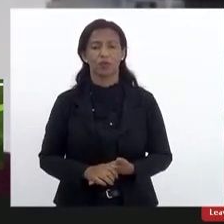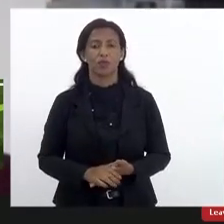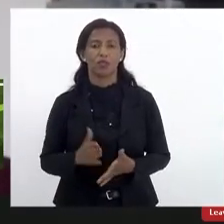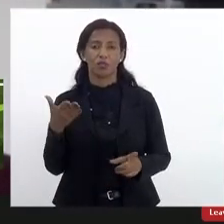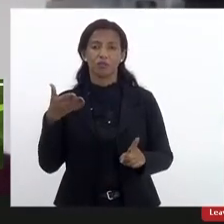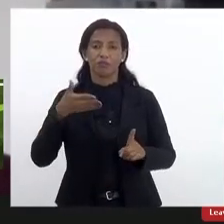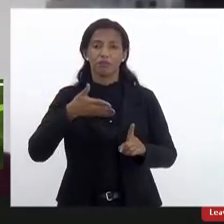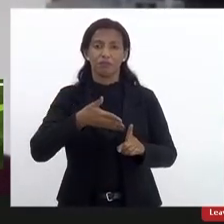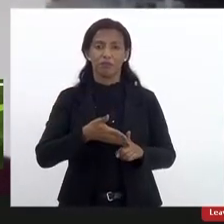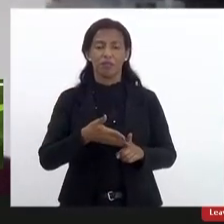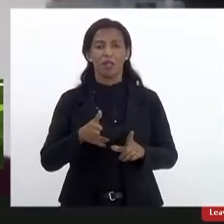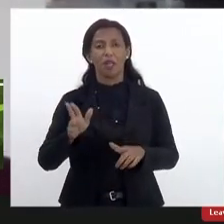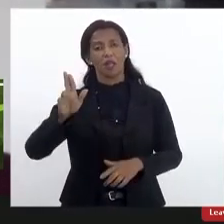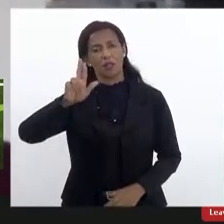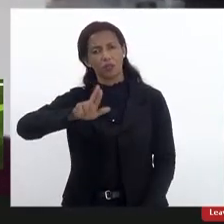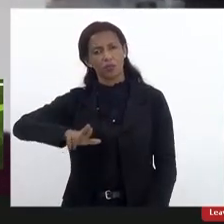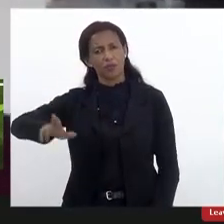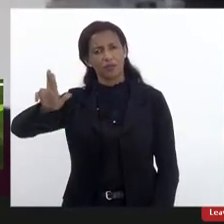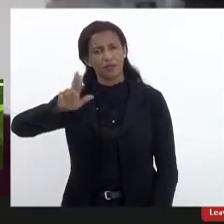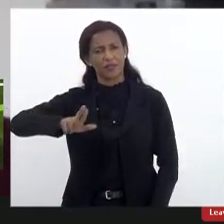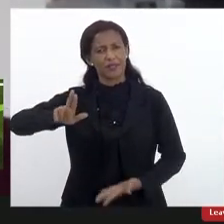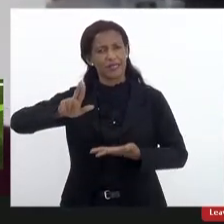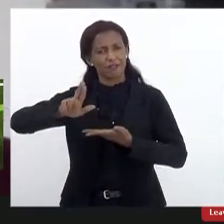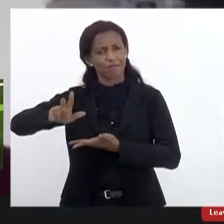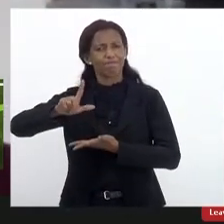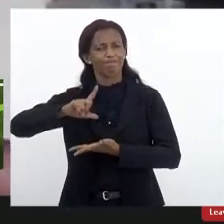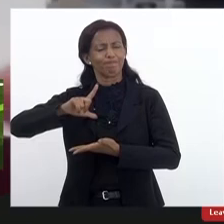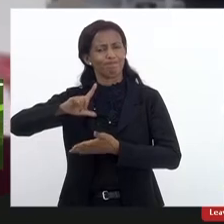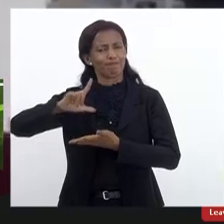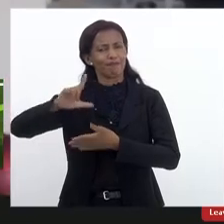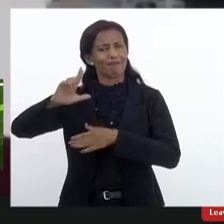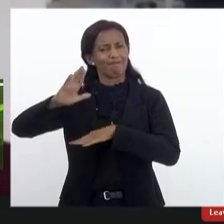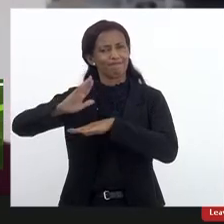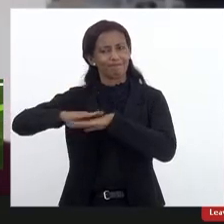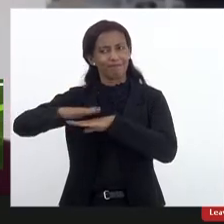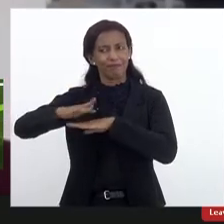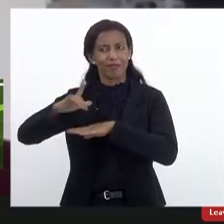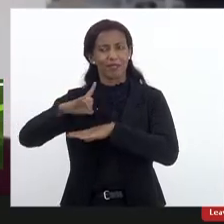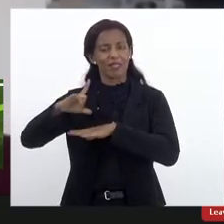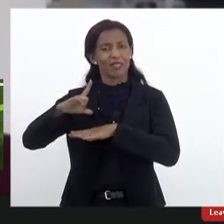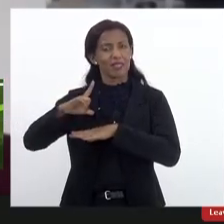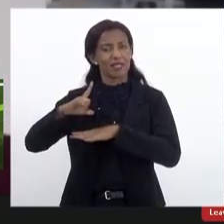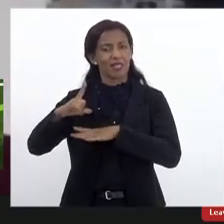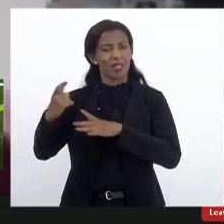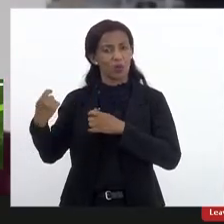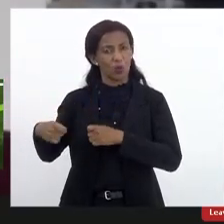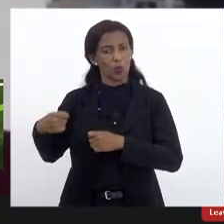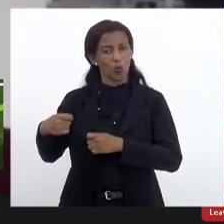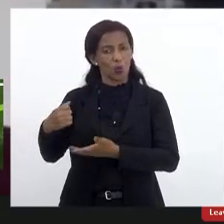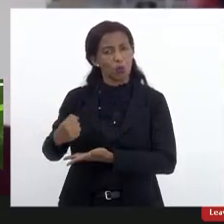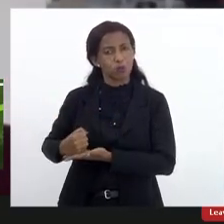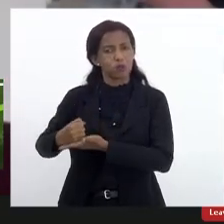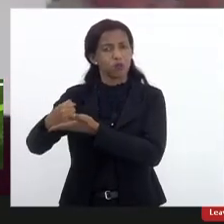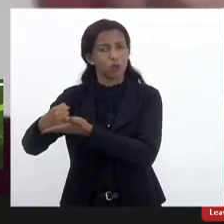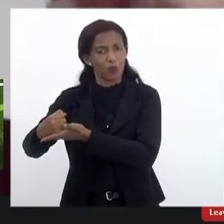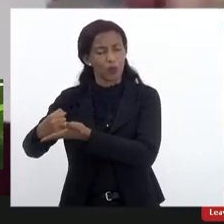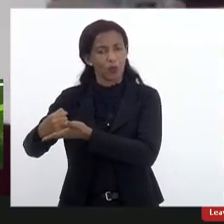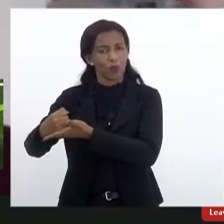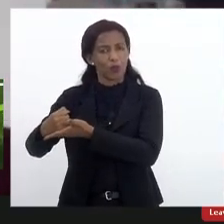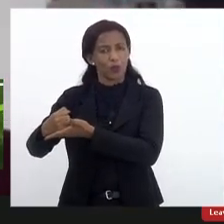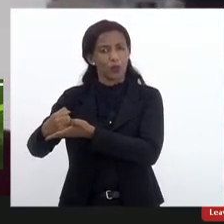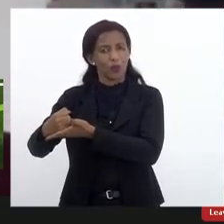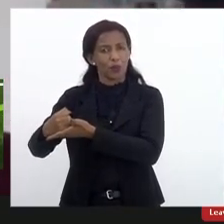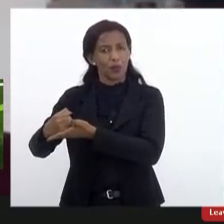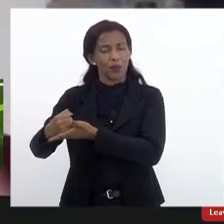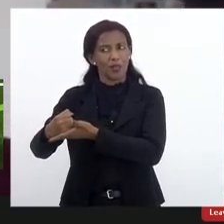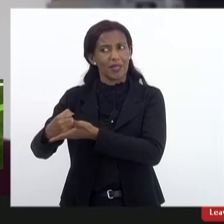especificamente as universidades têm demandado isso que haja também um apoio em termos de